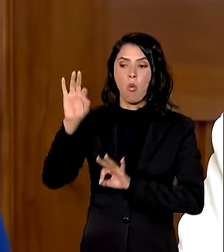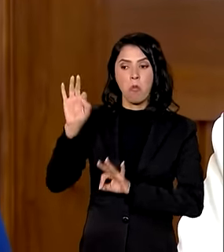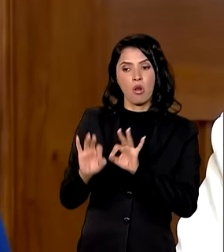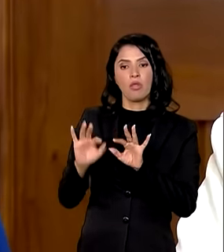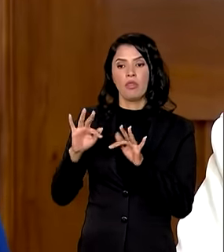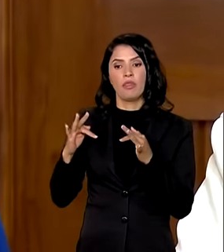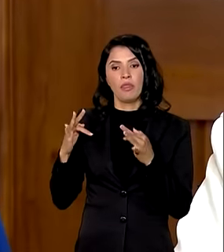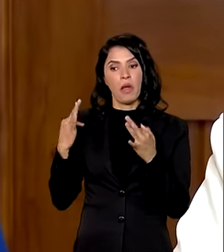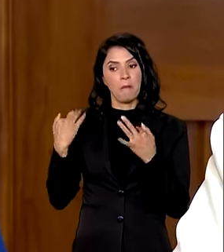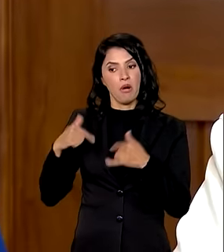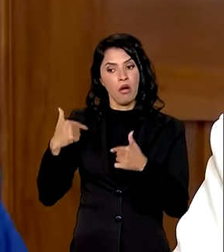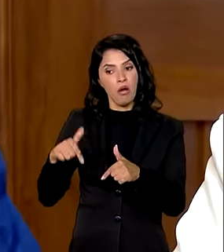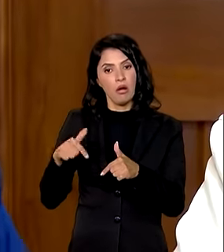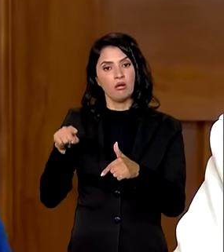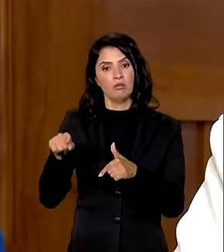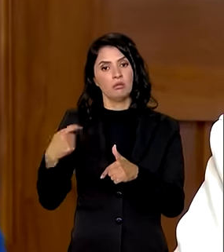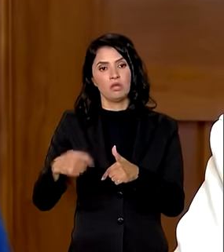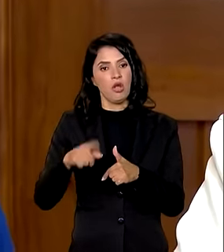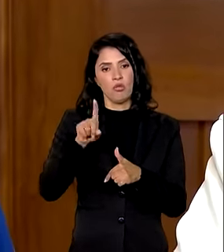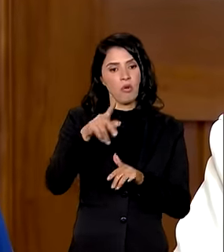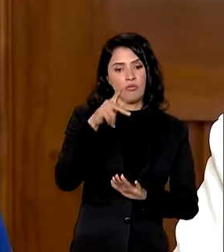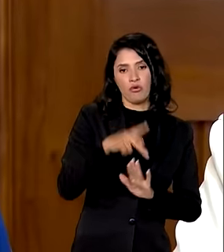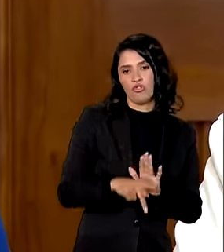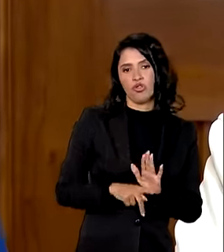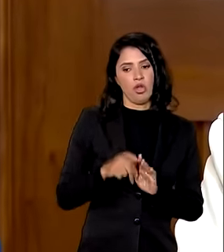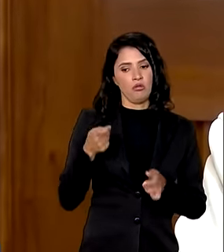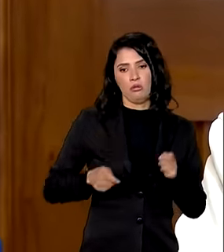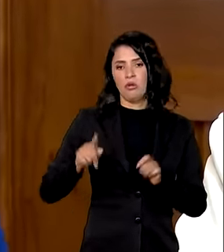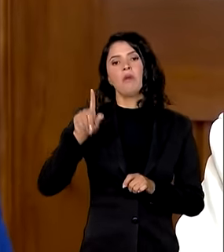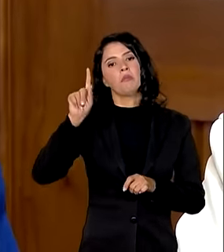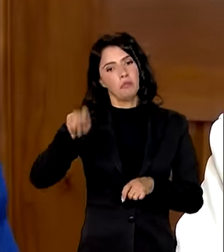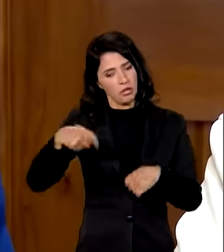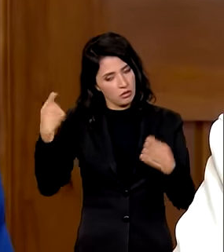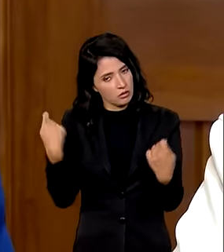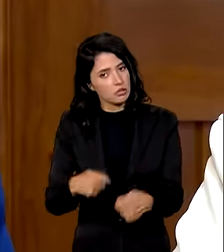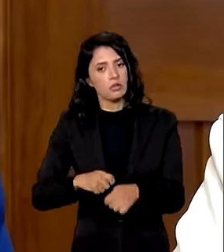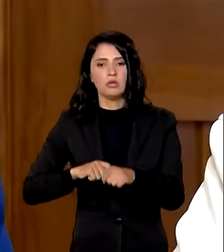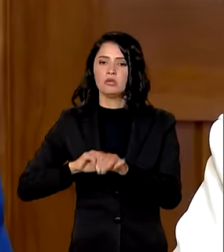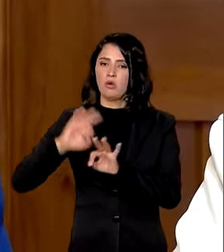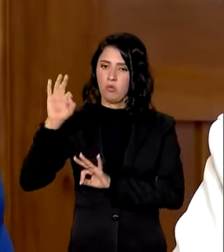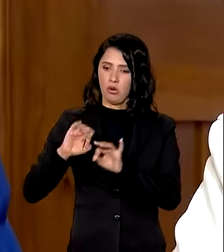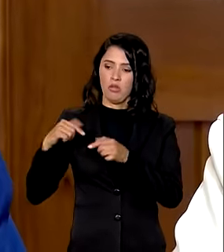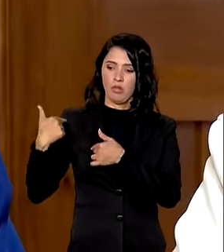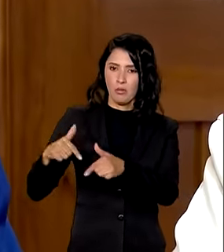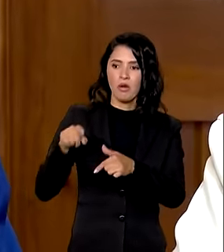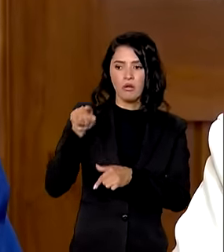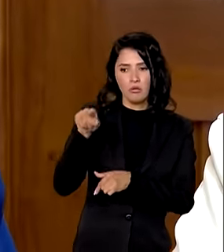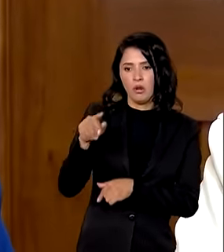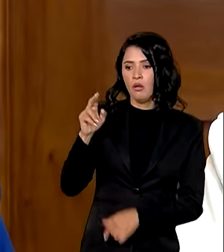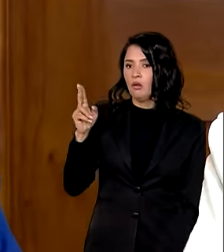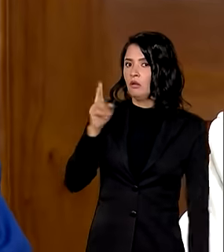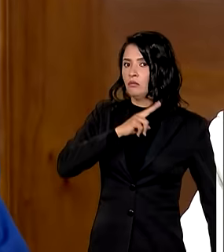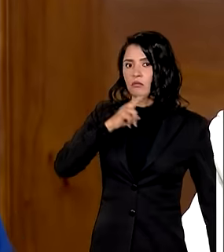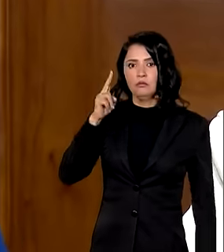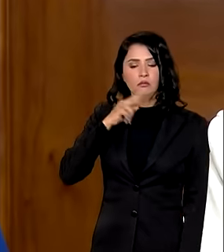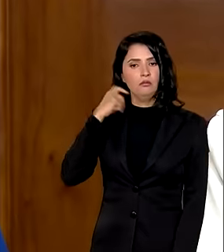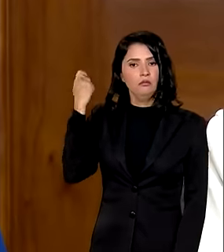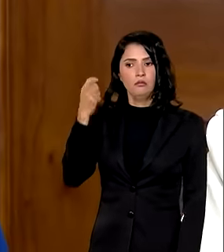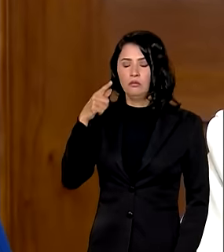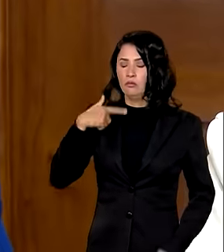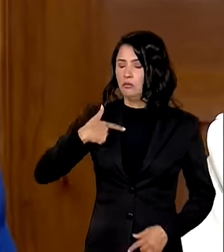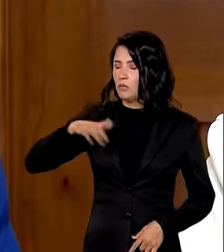trabalho não é uma licitação não é um projeto é um plano de trabalho no caso do Rio Grande do Sul que a emergência ainda é mais